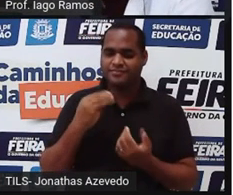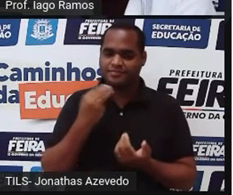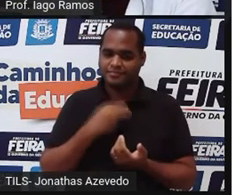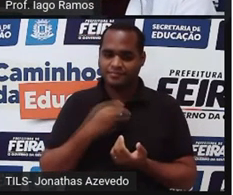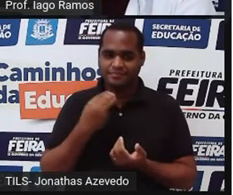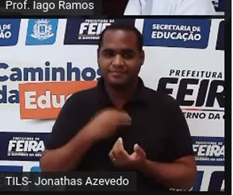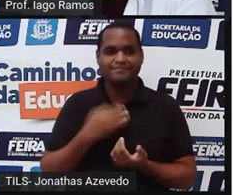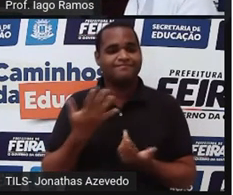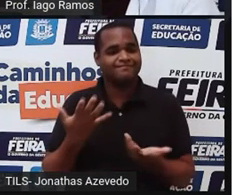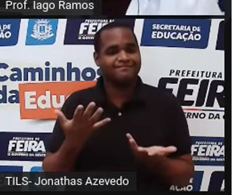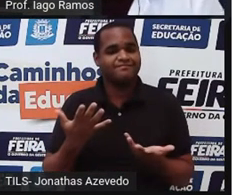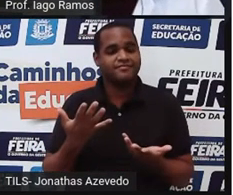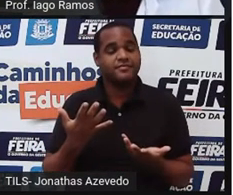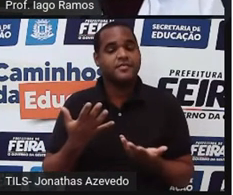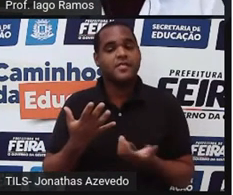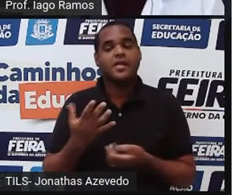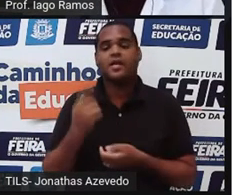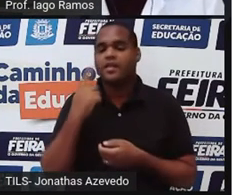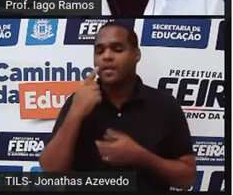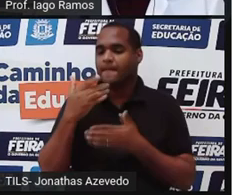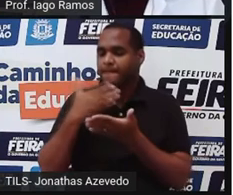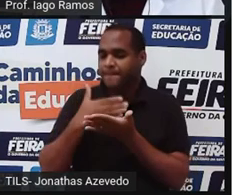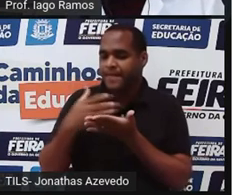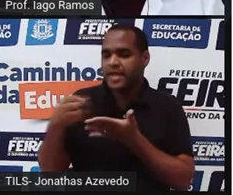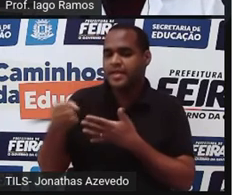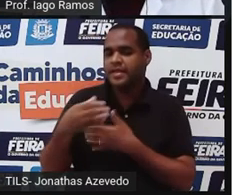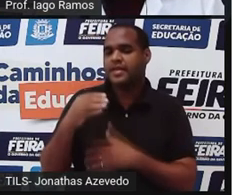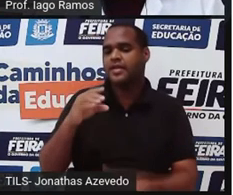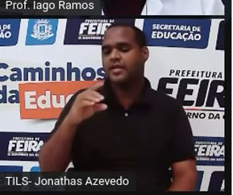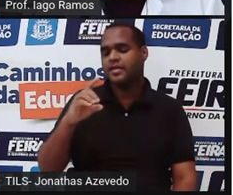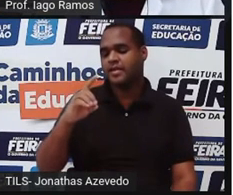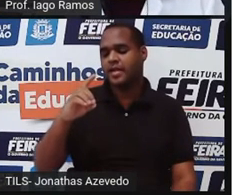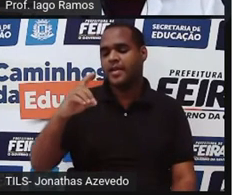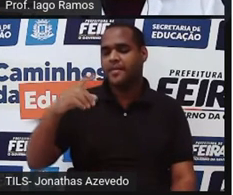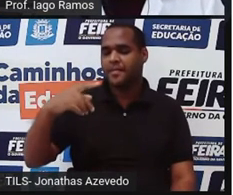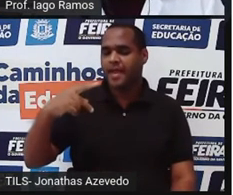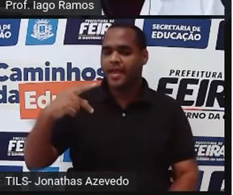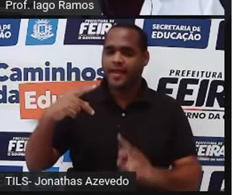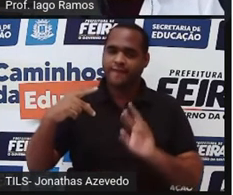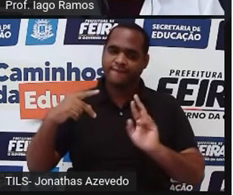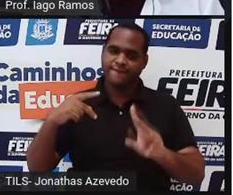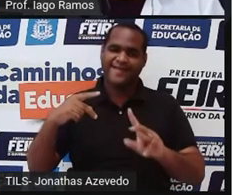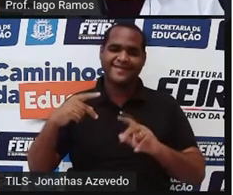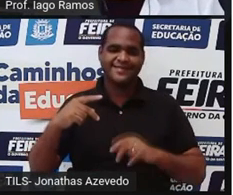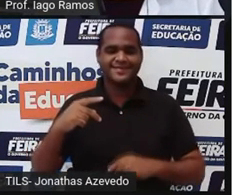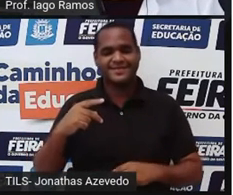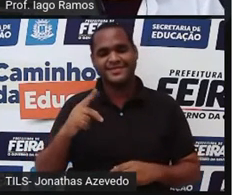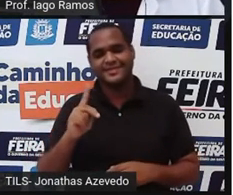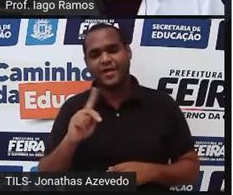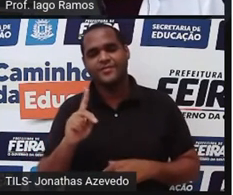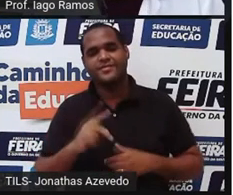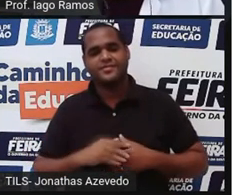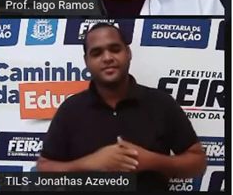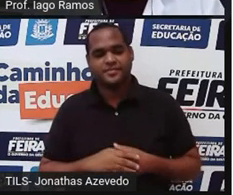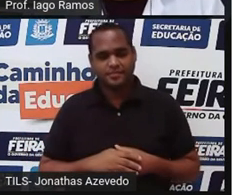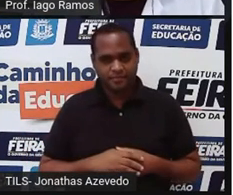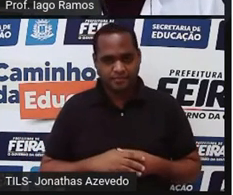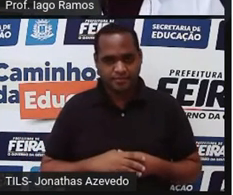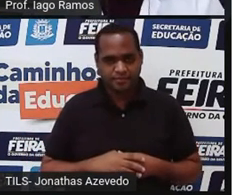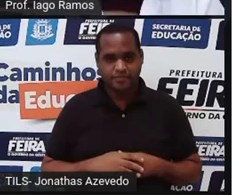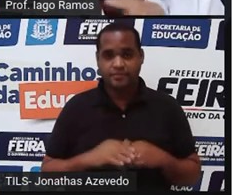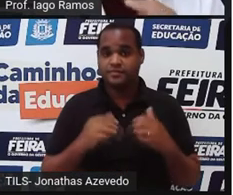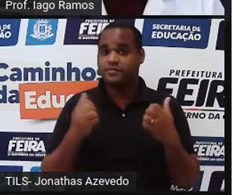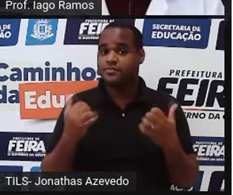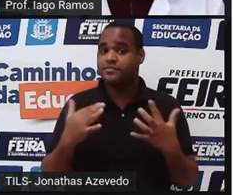raiz inexata faz nascer uma dízima não periódica. Ou seja,